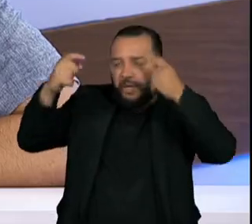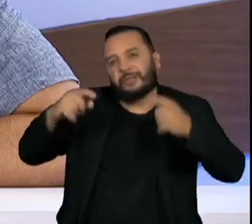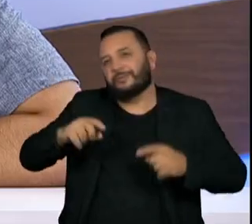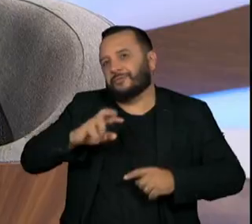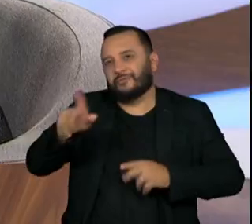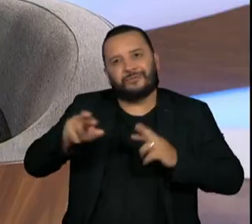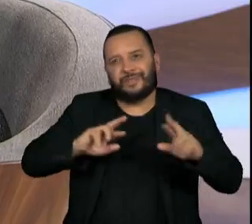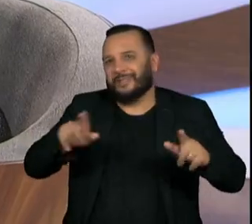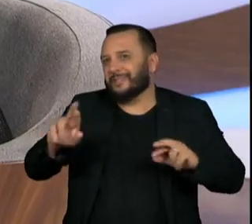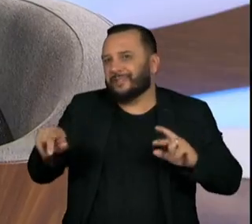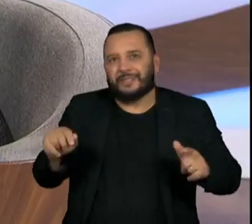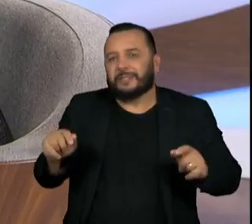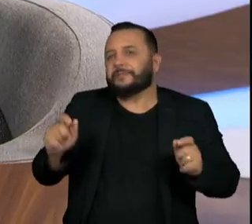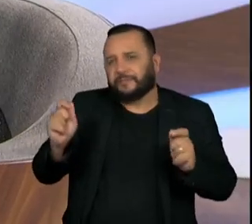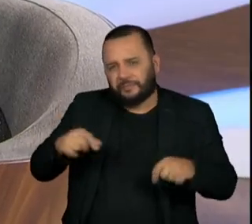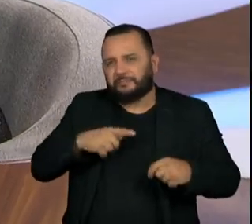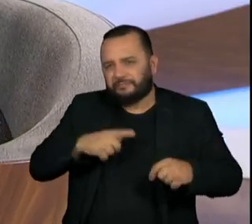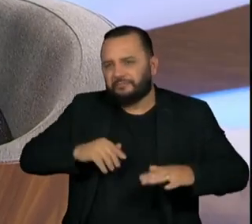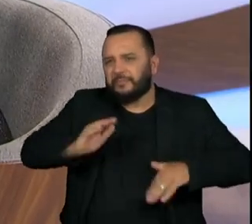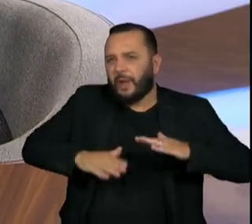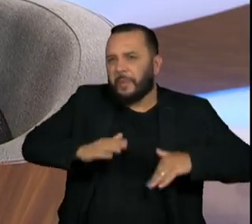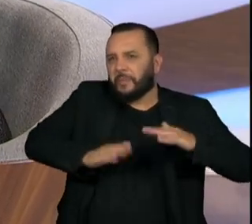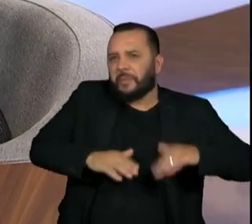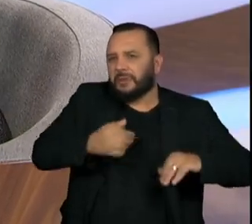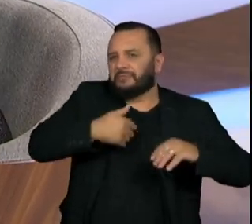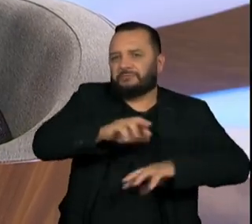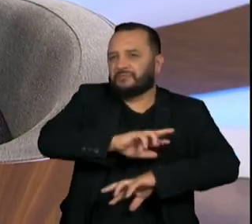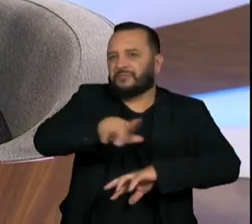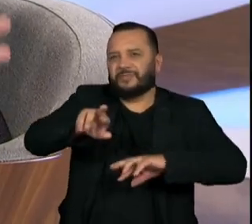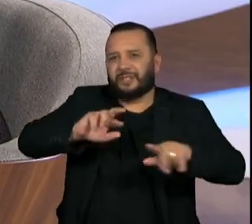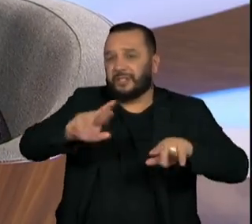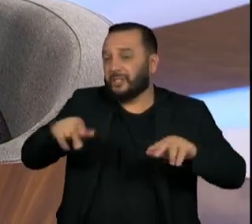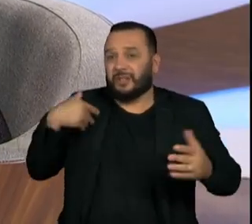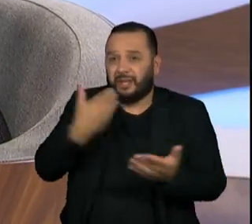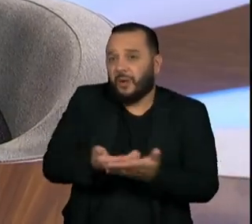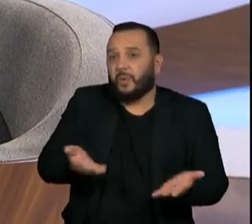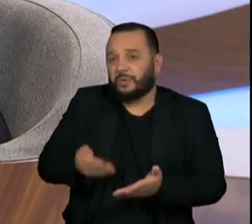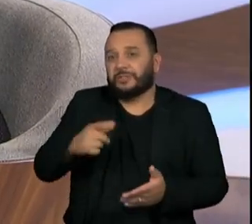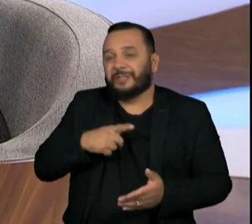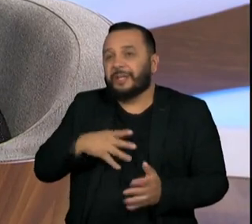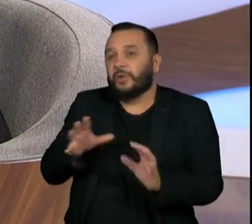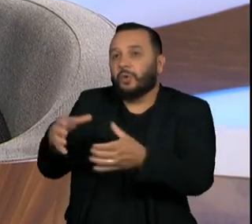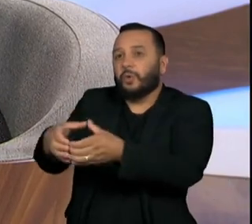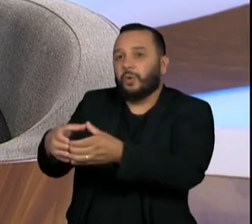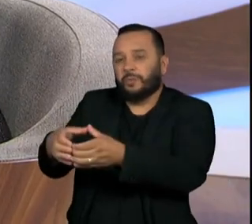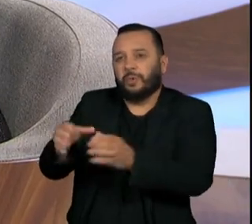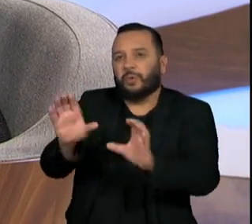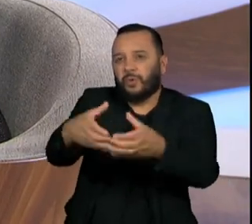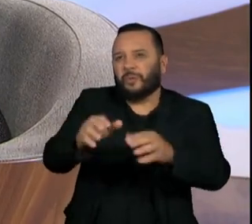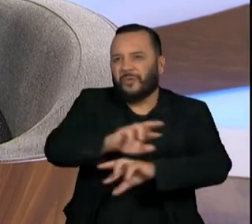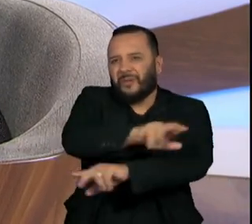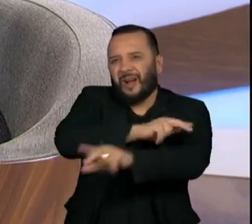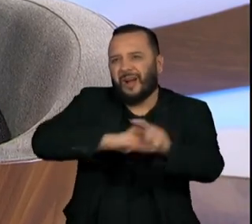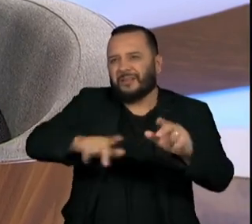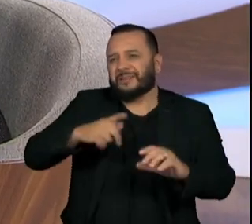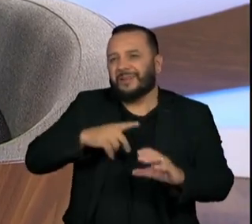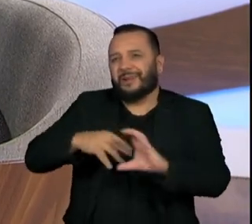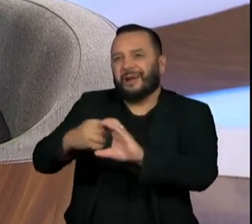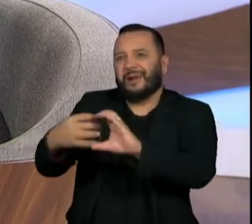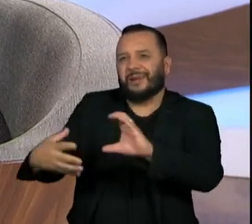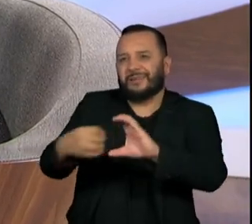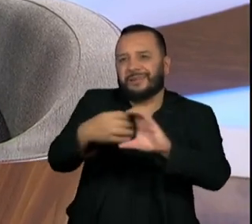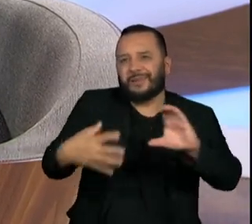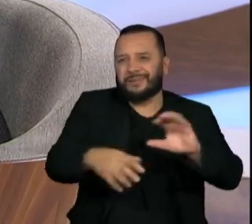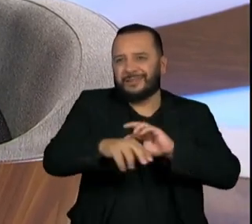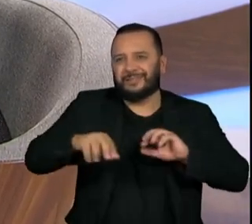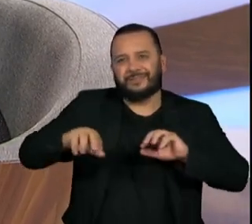malabarismos com os seus grupos percussivos. Até hoje, a gente tem vários grupos, cada grupo tem uma característica, depende do maestro, depende dos músicos que ali, depende